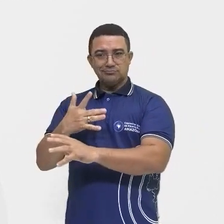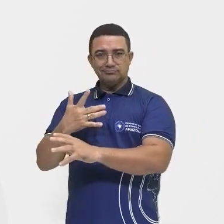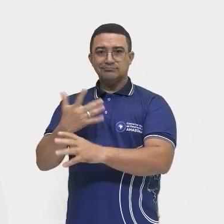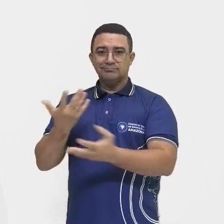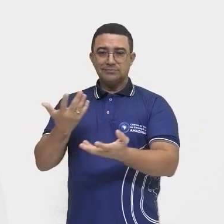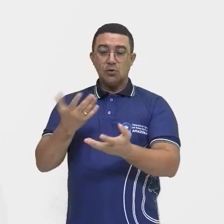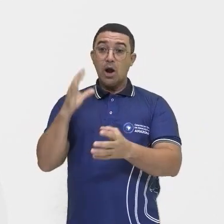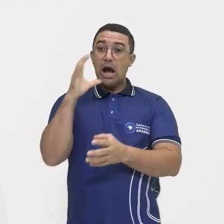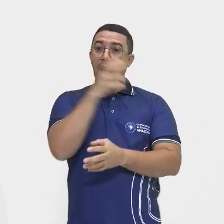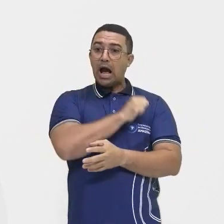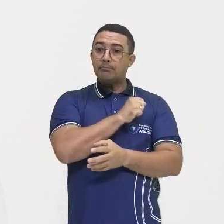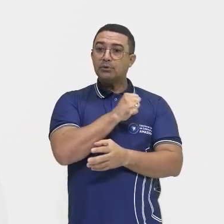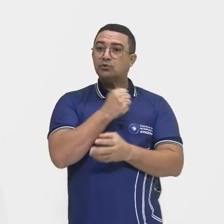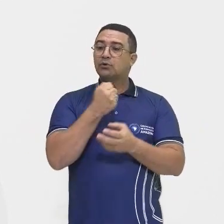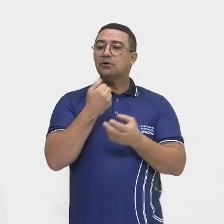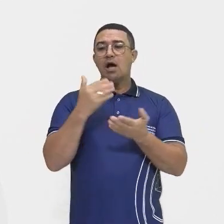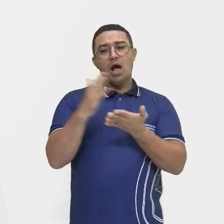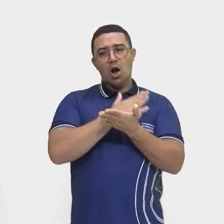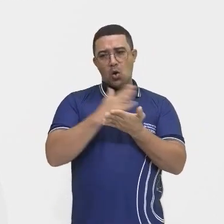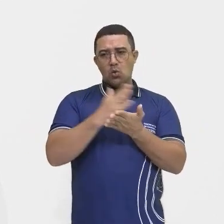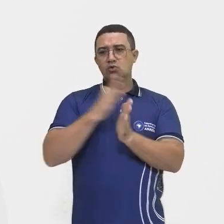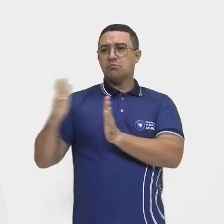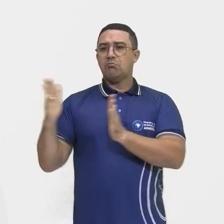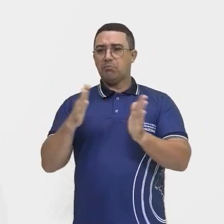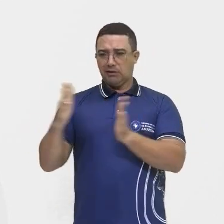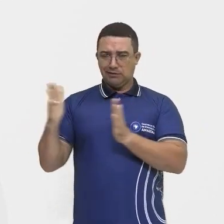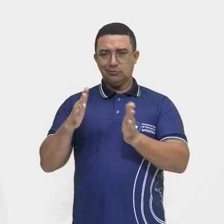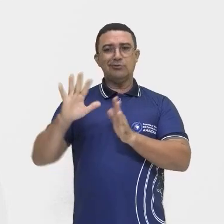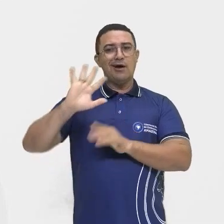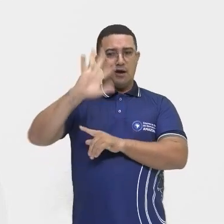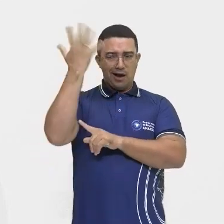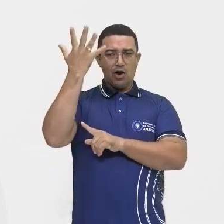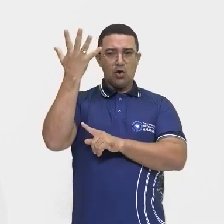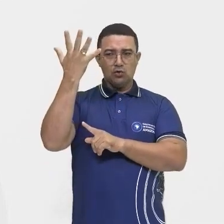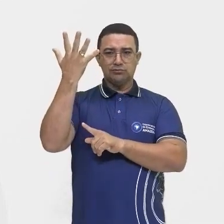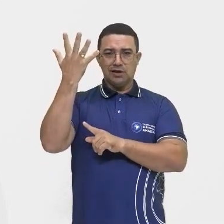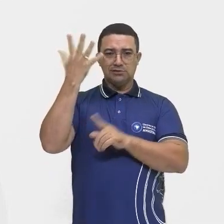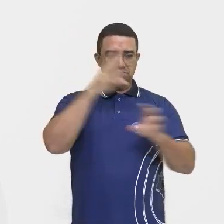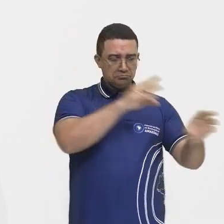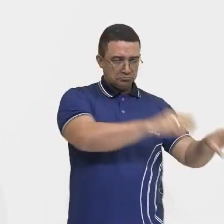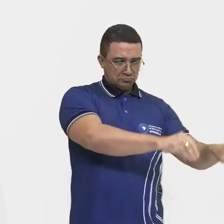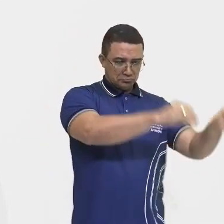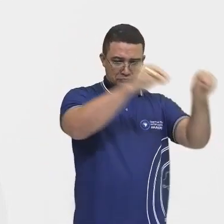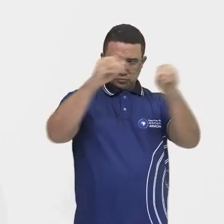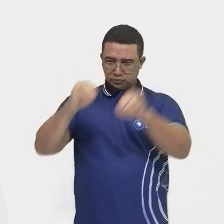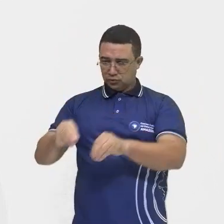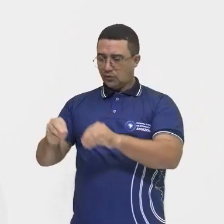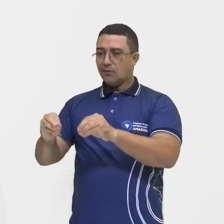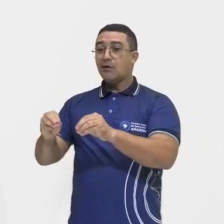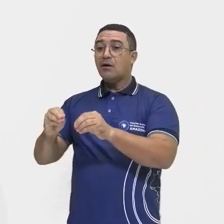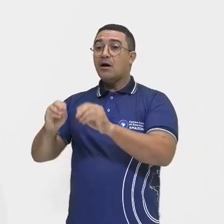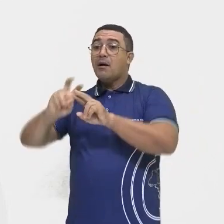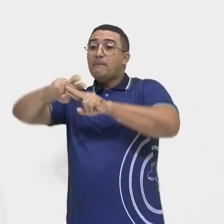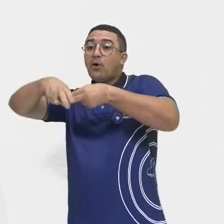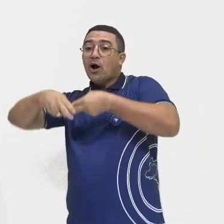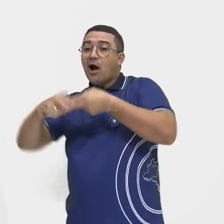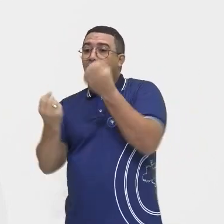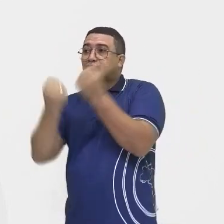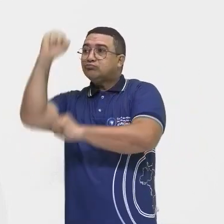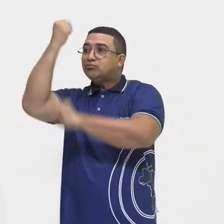acelerada, principalmente em alguns períodos, né? Que é justamente nesse período de industrialização aqui,